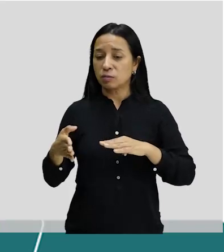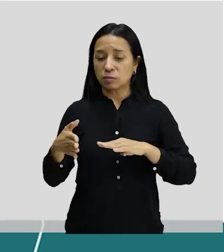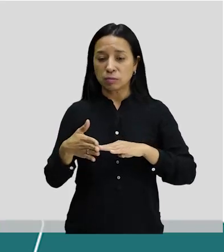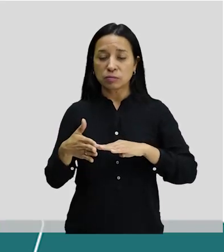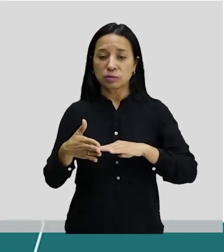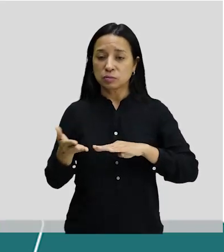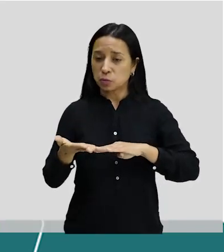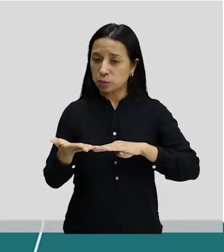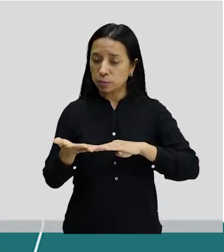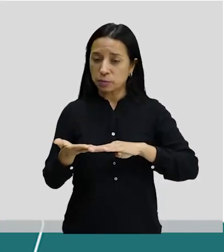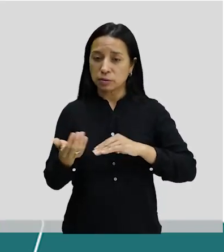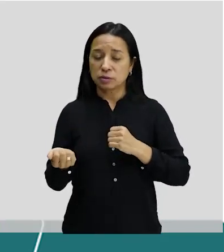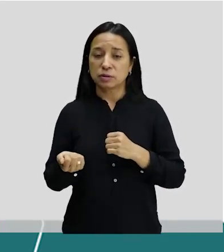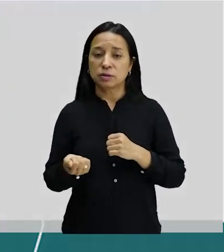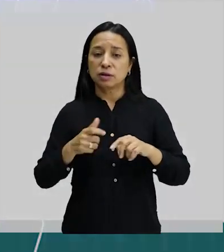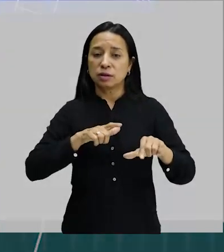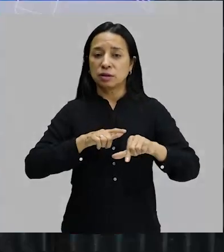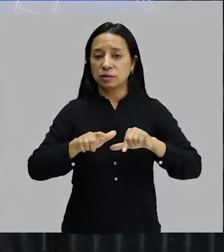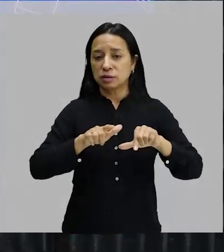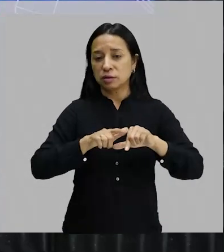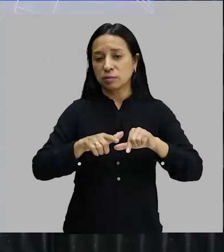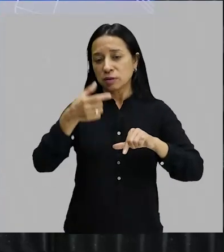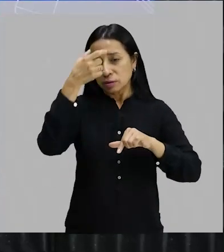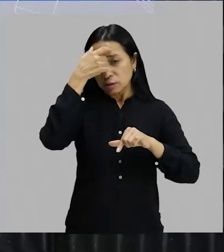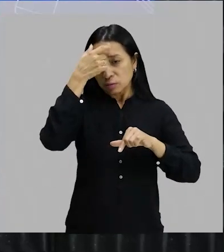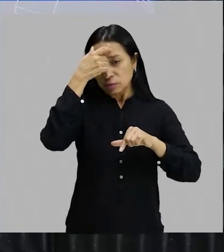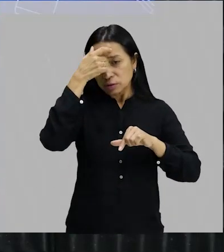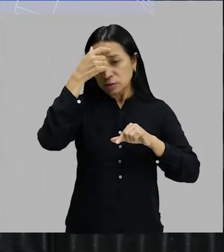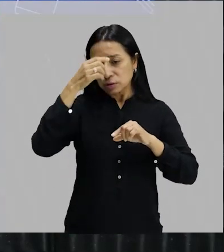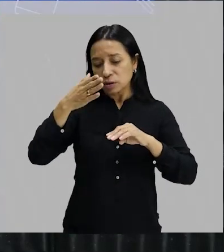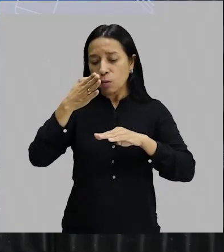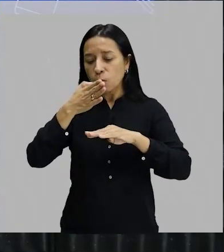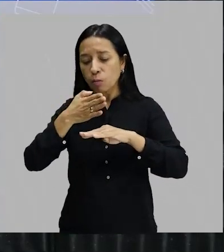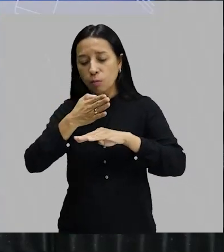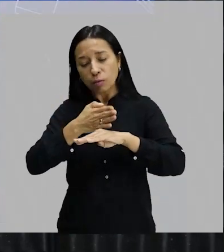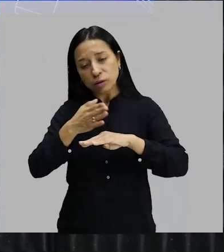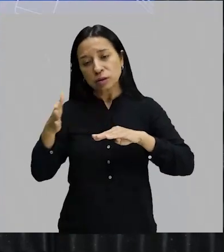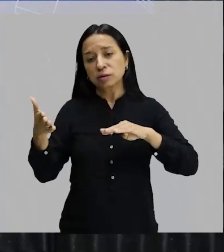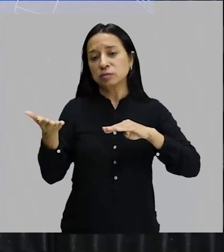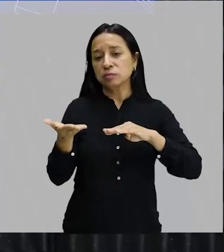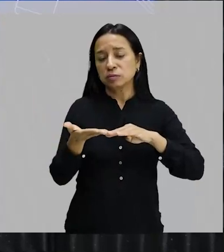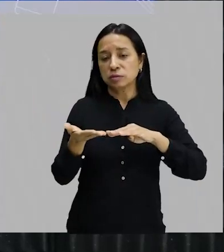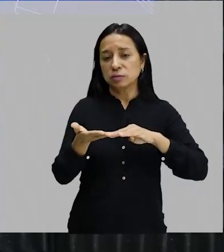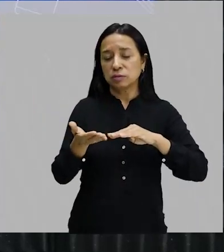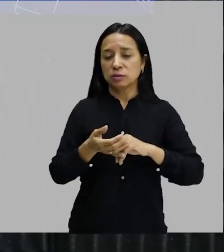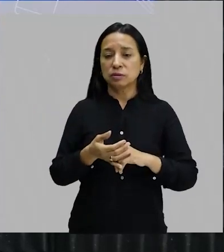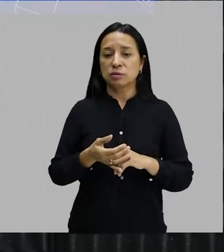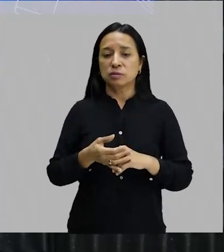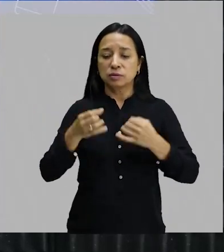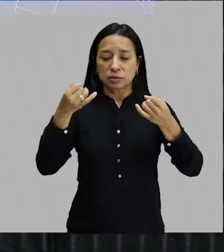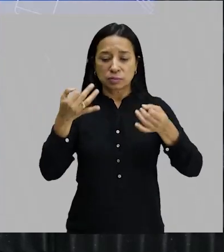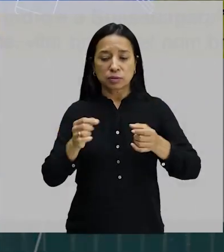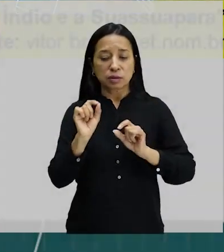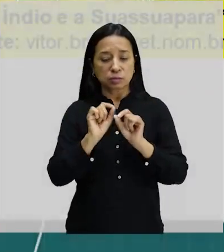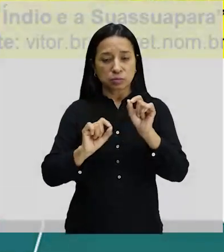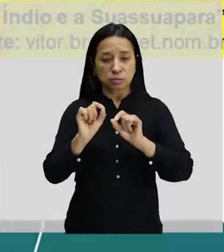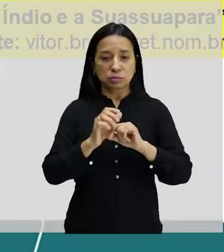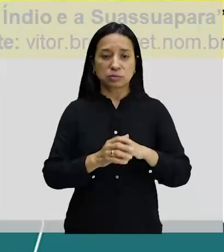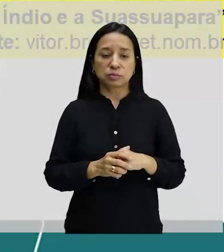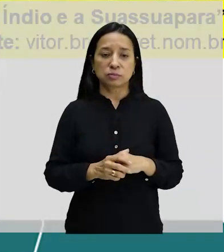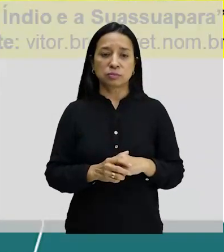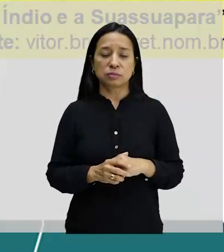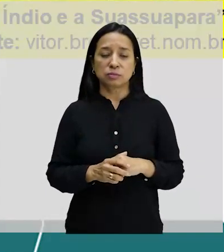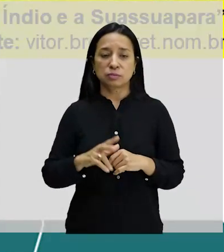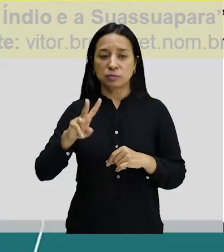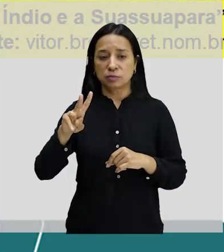Então, ele vai trabalhando essa consciência entre o moderno e o contemporâneo, que a gente vai falar sobre isso. Vitor